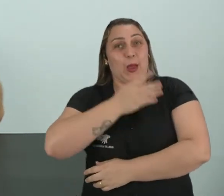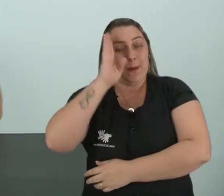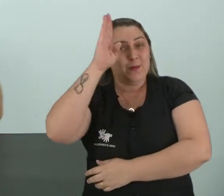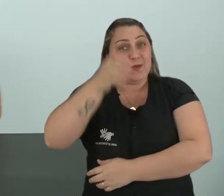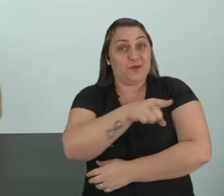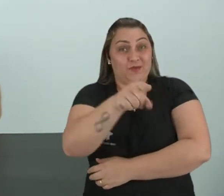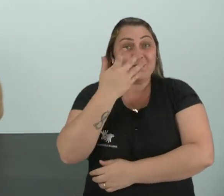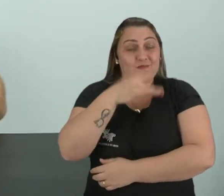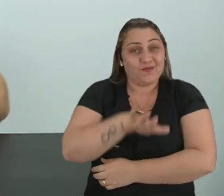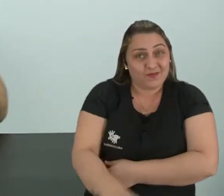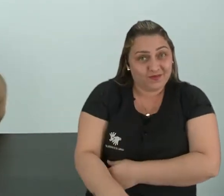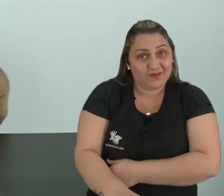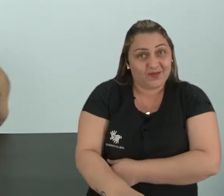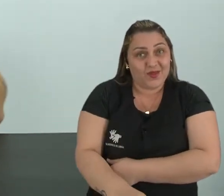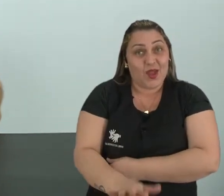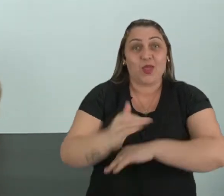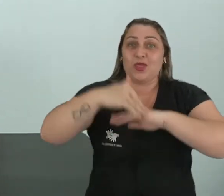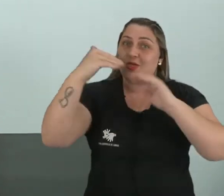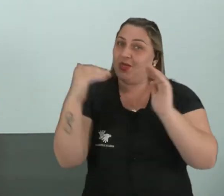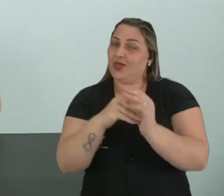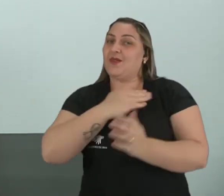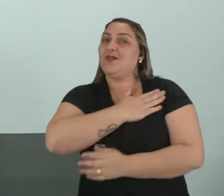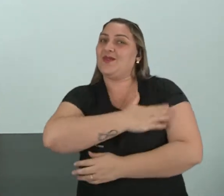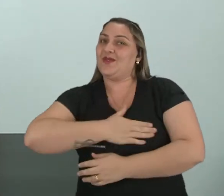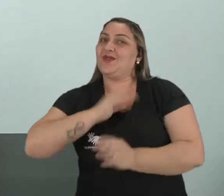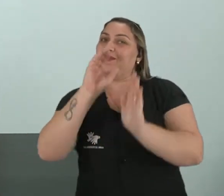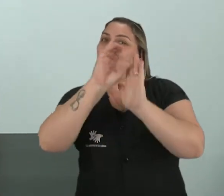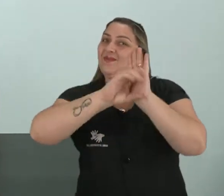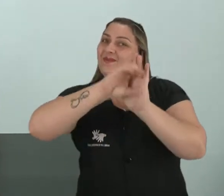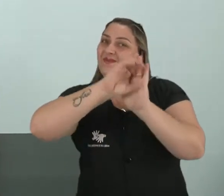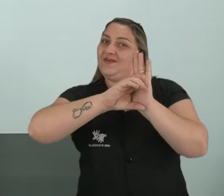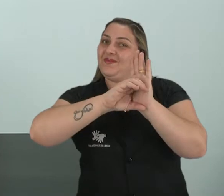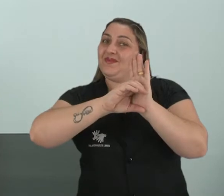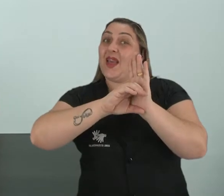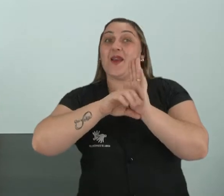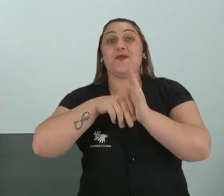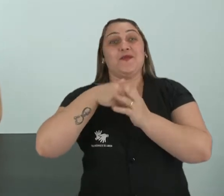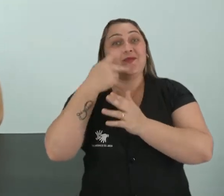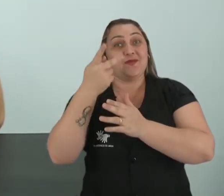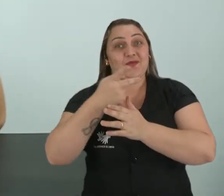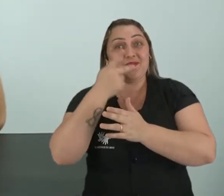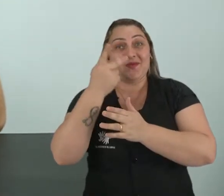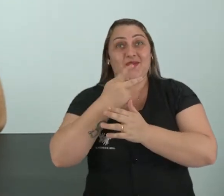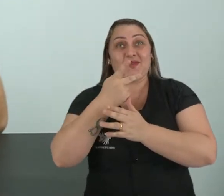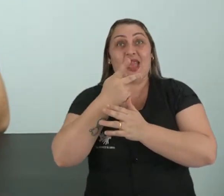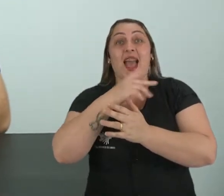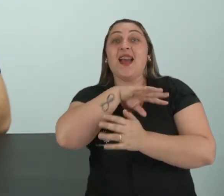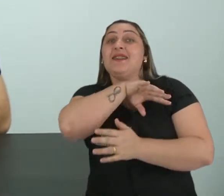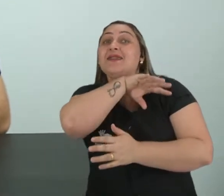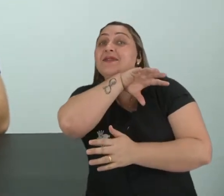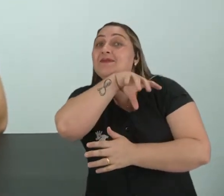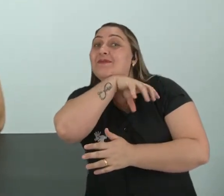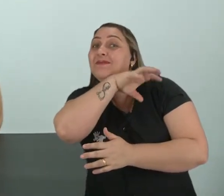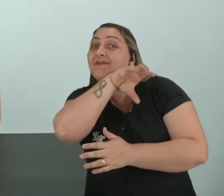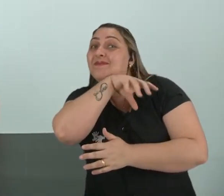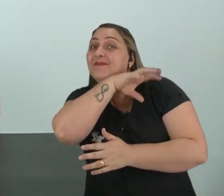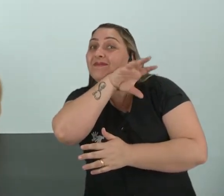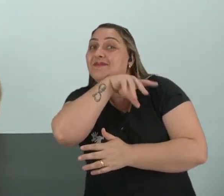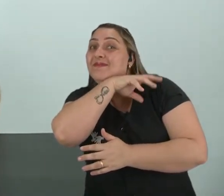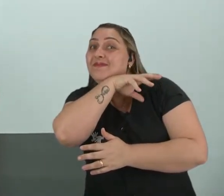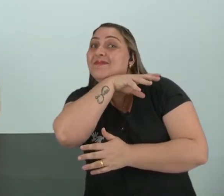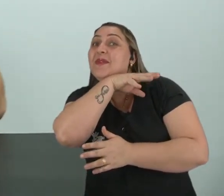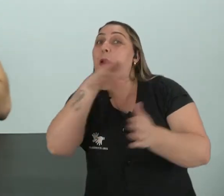vocês crianças, todo mundo gosta desse assunto. Nós vamos falar sobre os animais